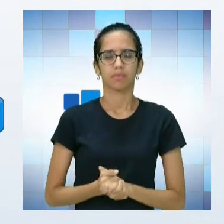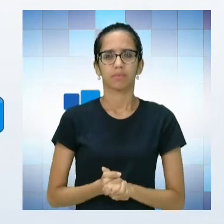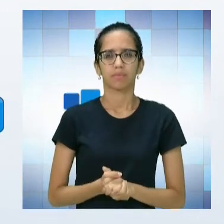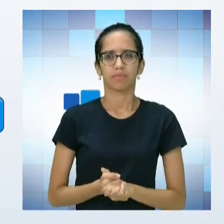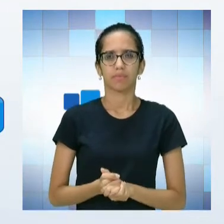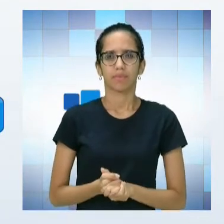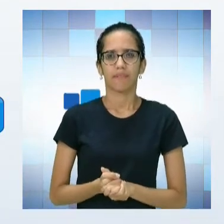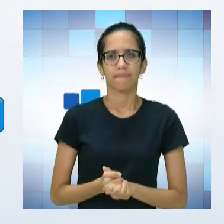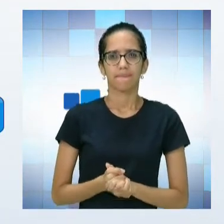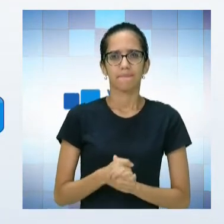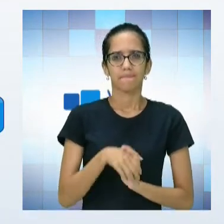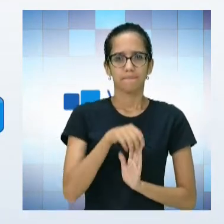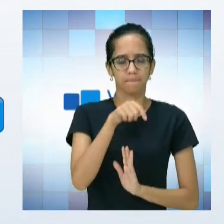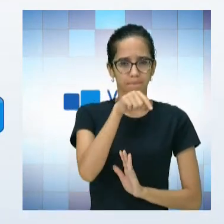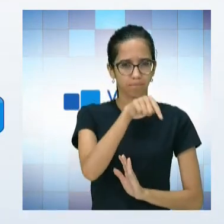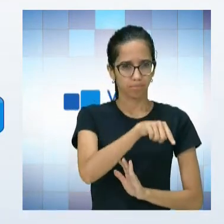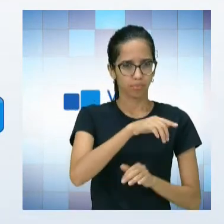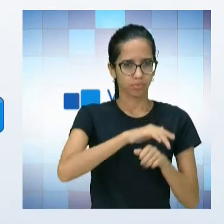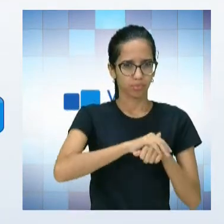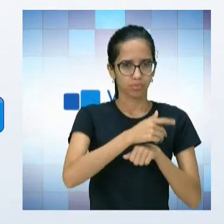o laboratório ele vai funcionar